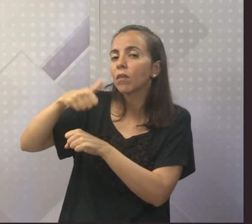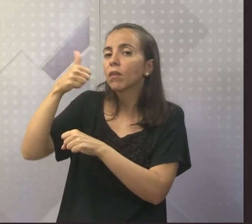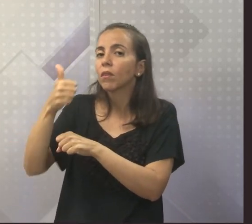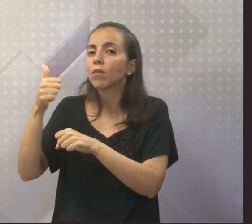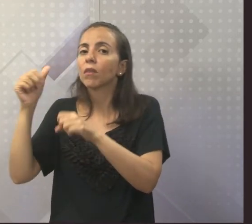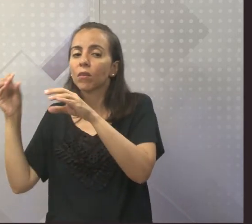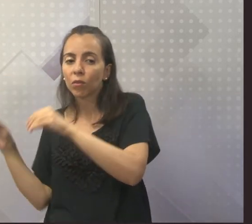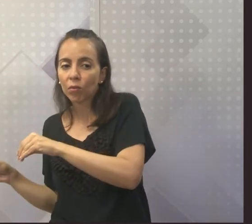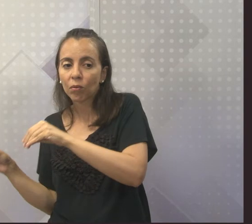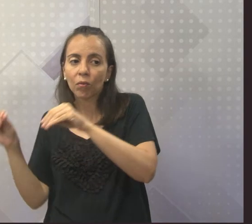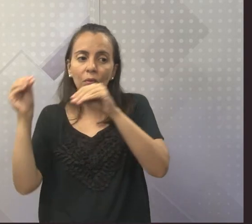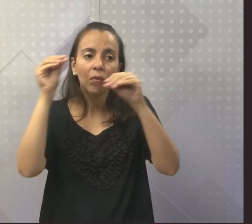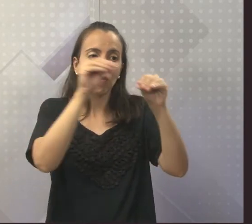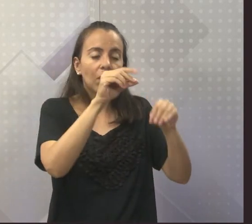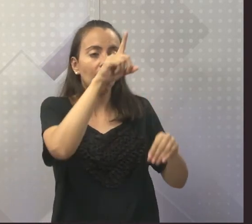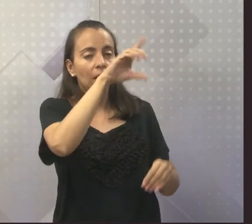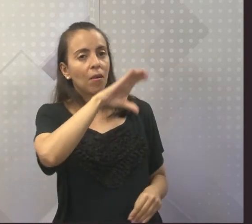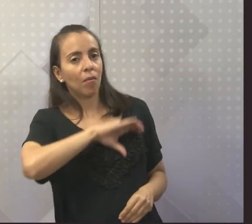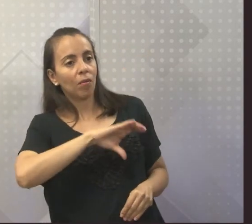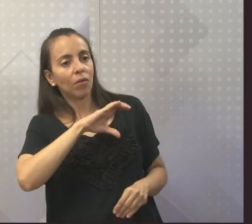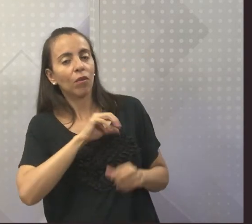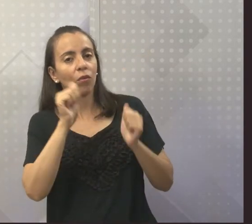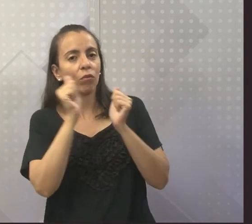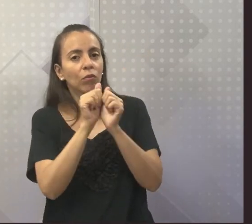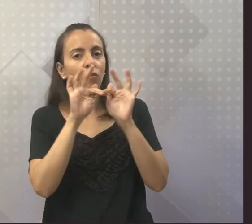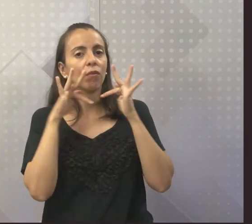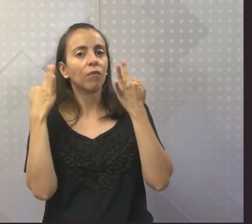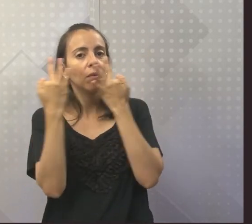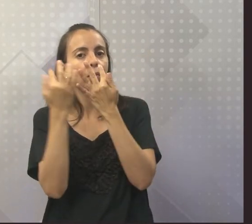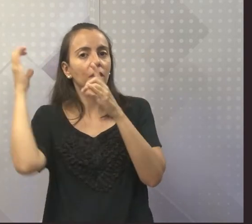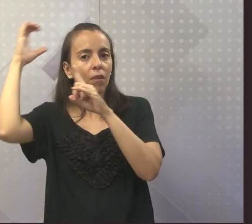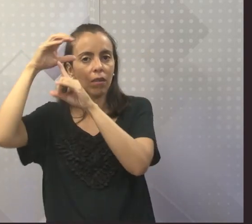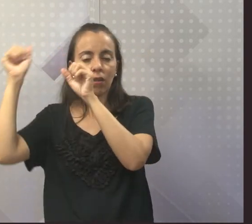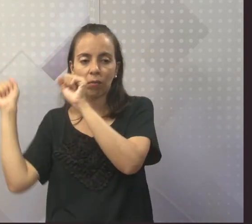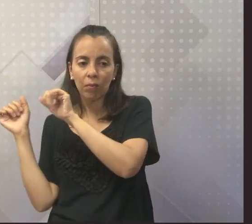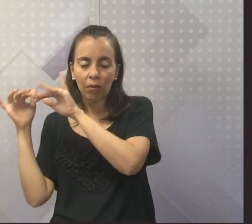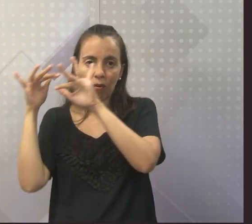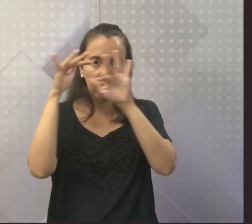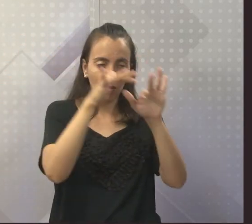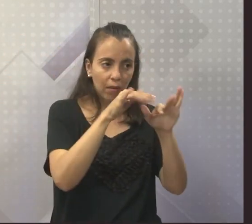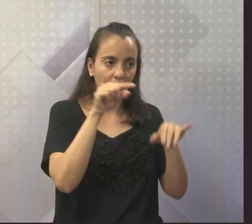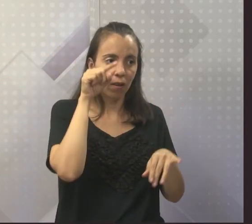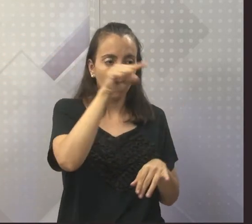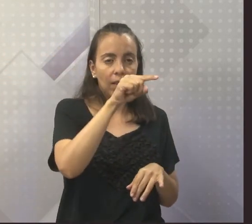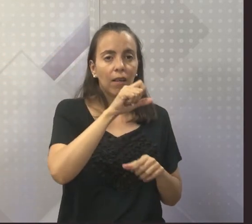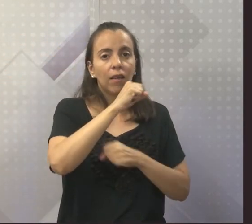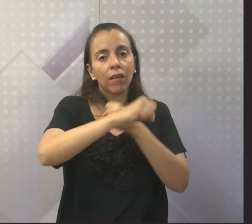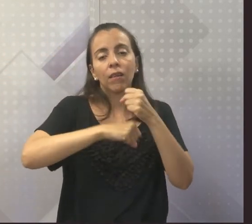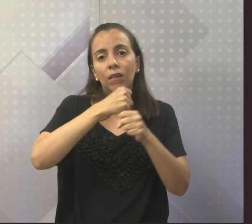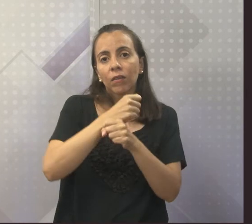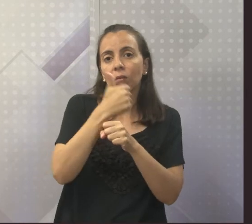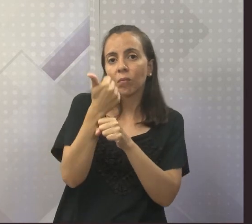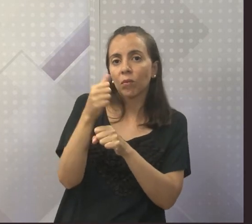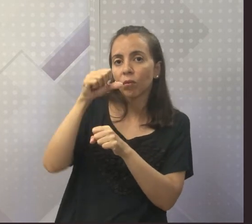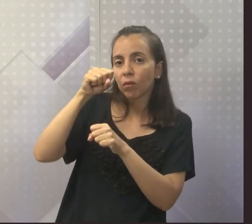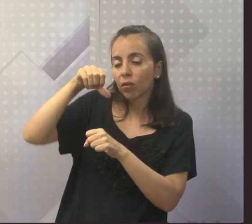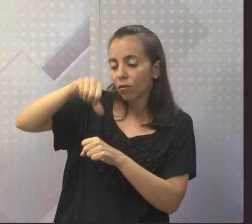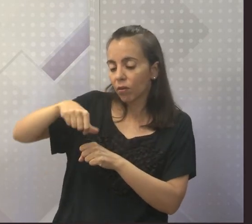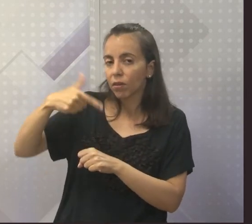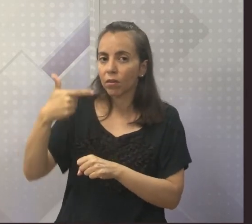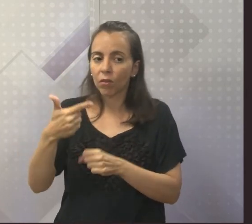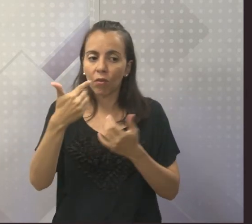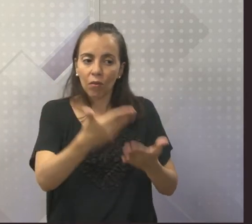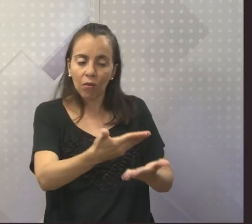Portugal, junto com a família real. E, em 1892, ele foi convidado pelo Império Português